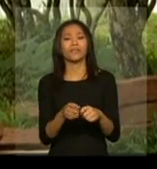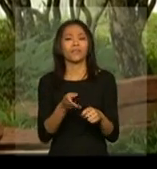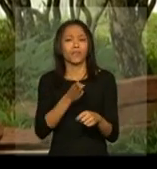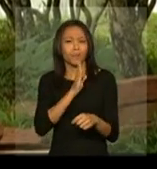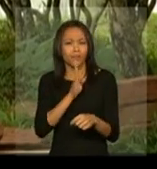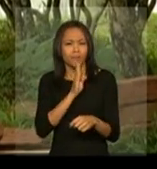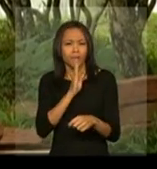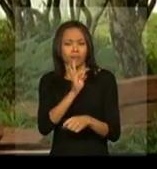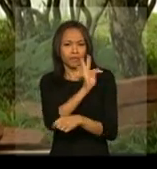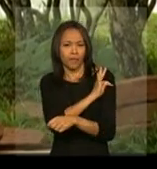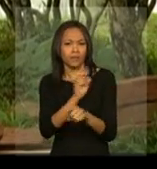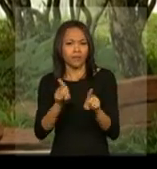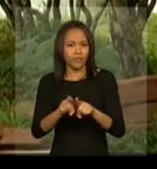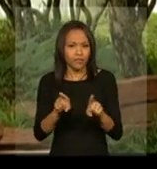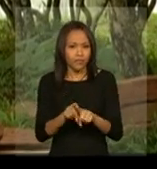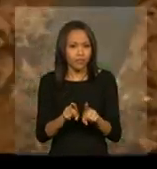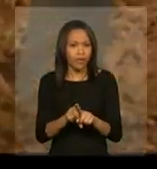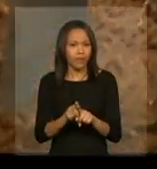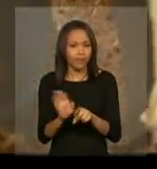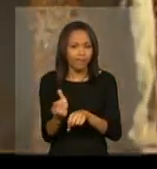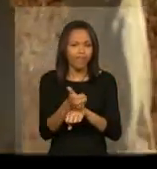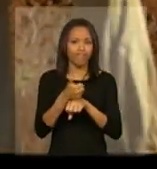realizar uma atividade produtiva diferente.